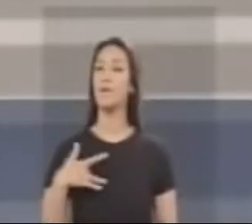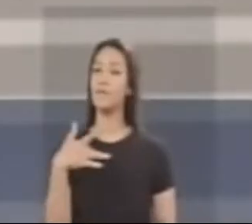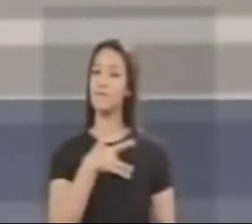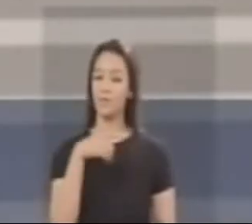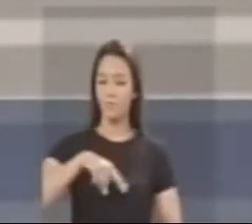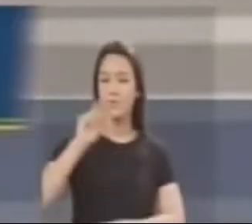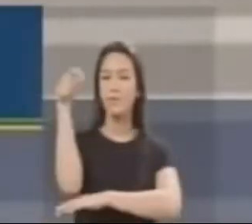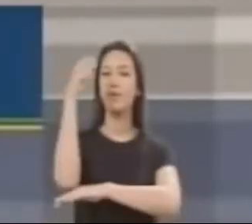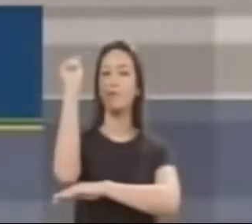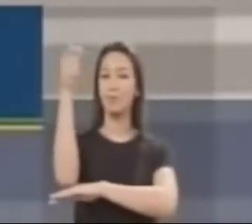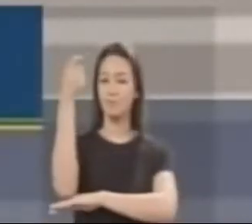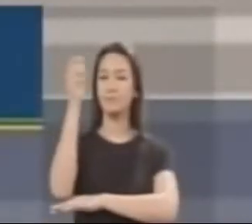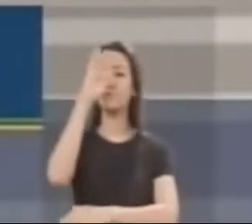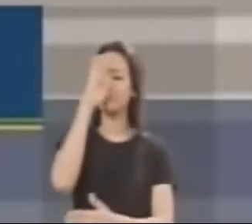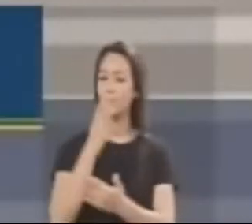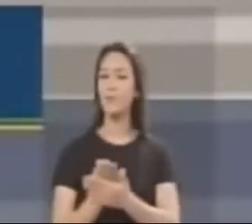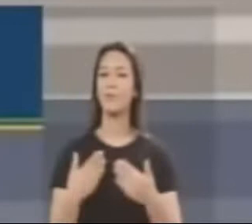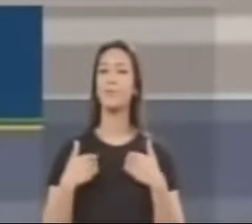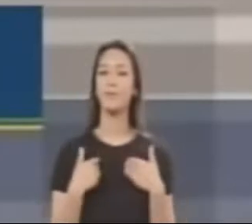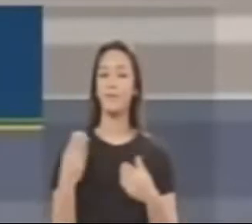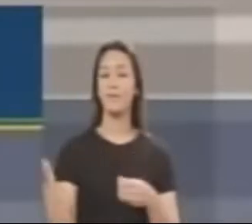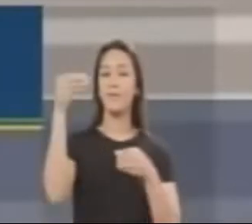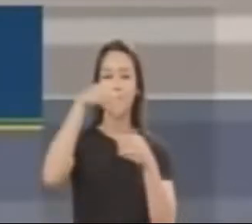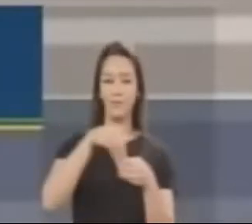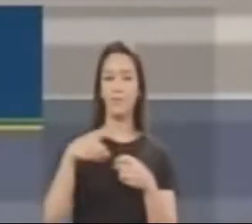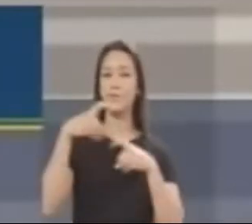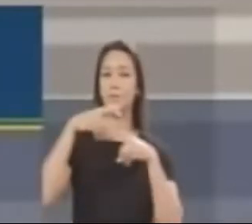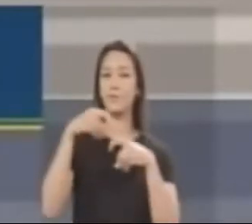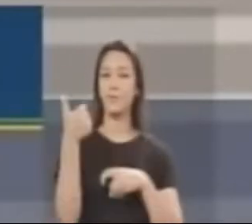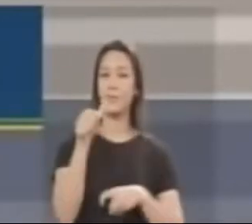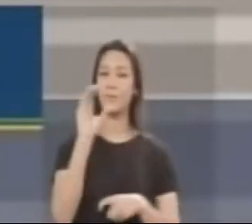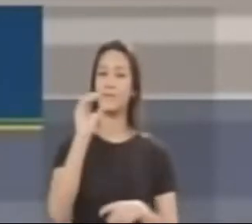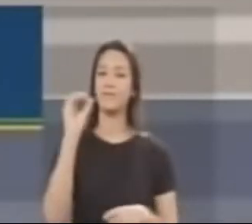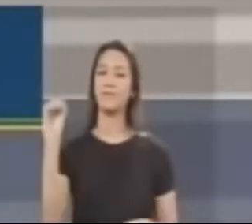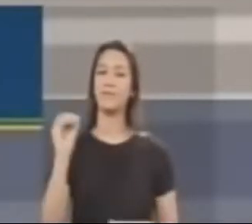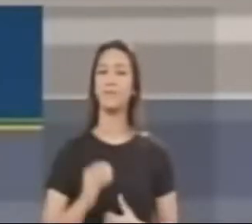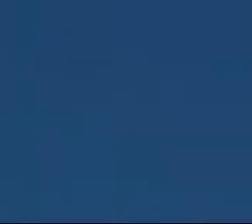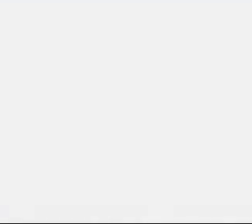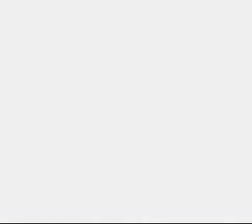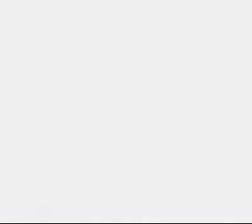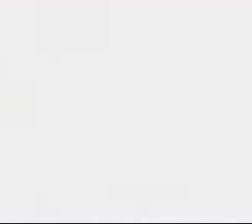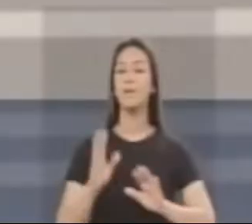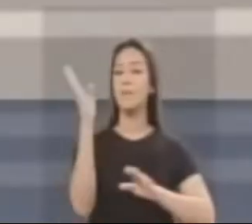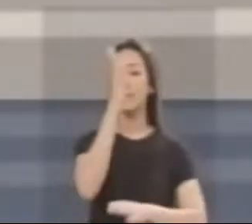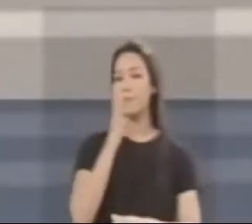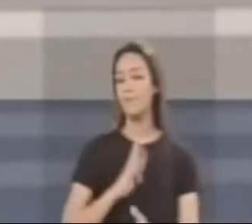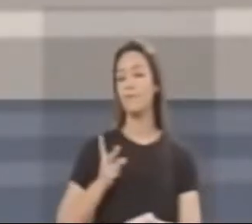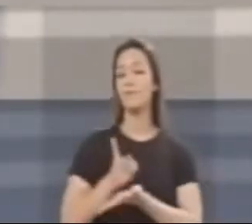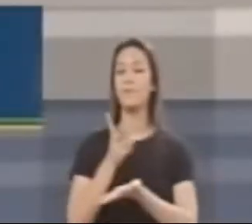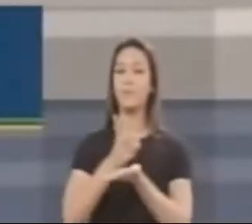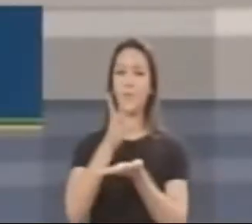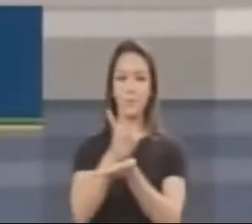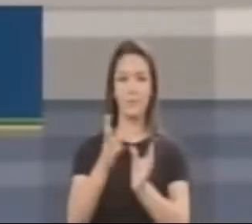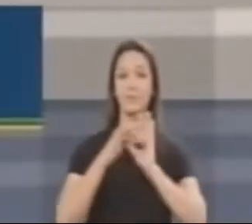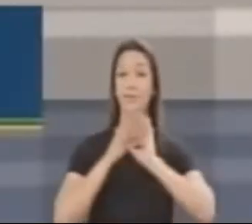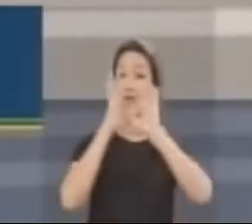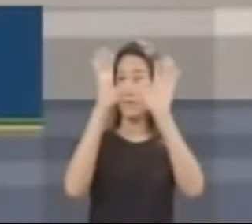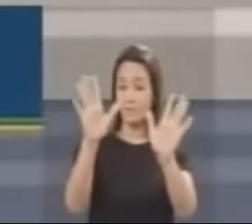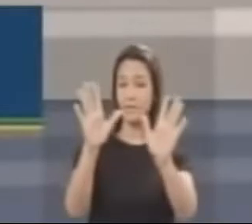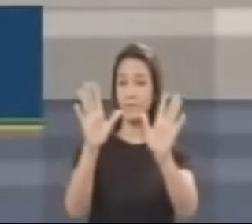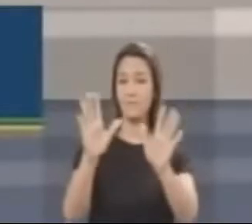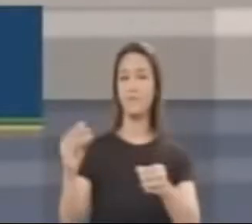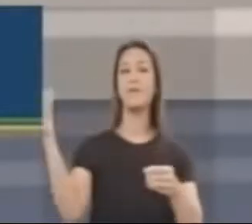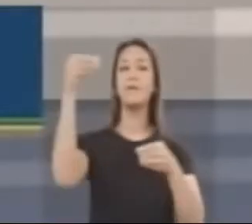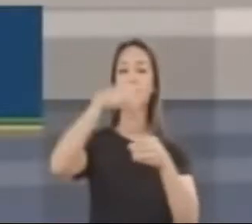11. A saúde dos gaúchos em boas mãos. Vote Dr. Marcos 11-00. É 11. Para o Brasil continuar sendo um país